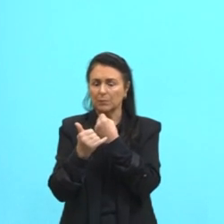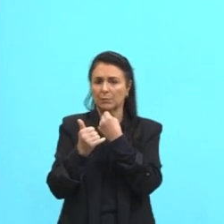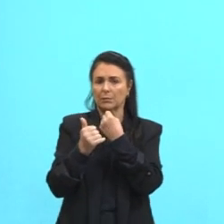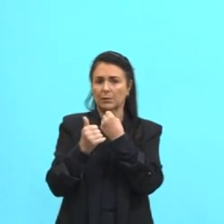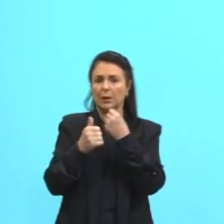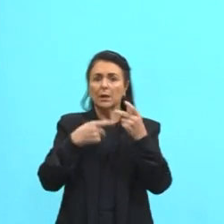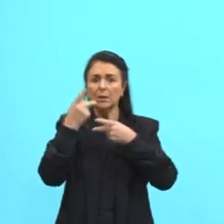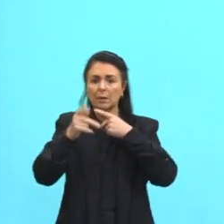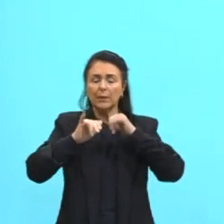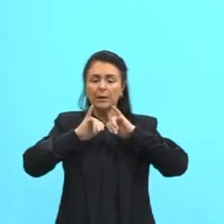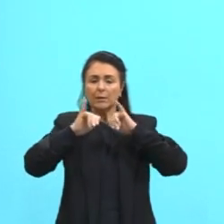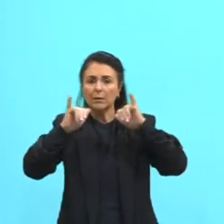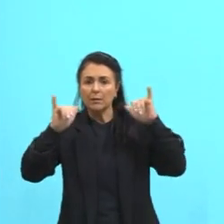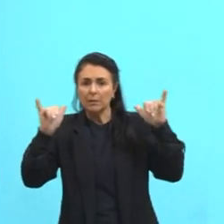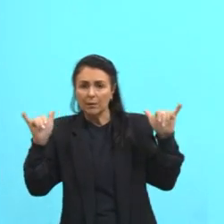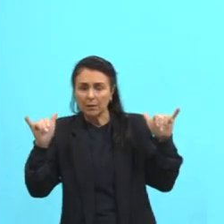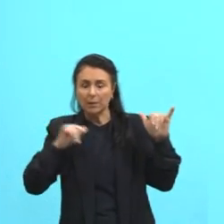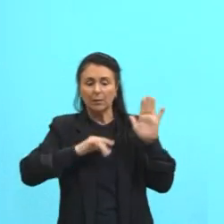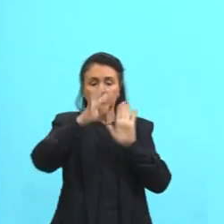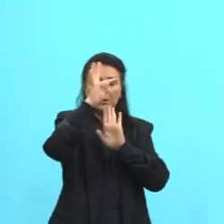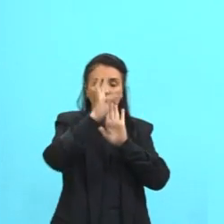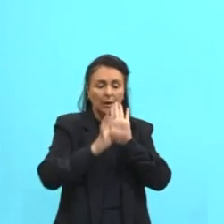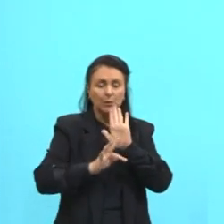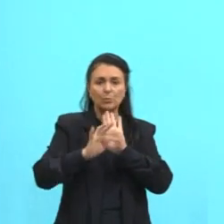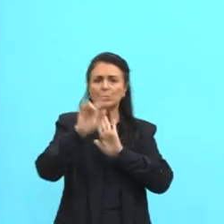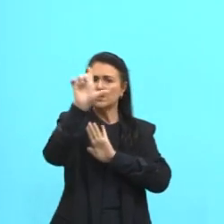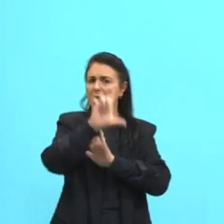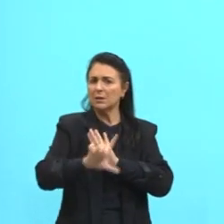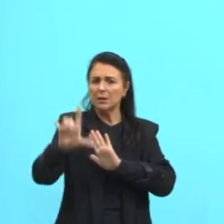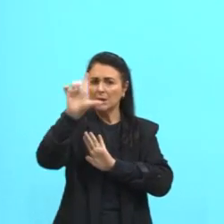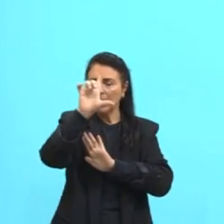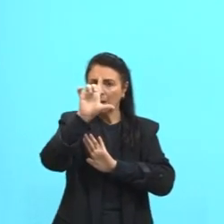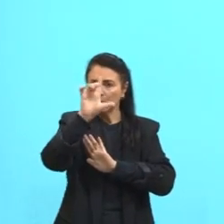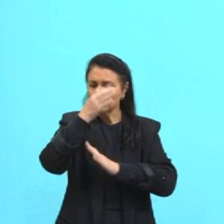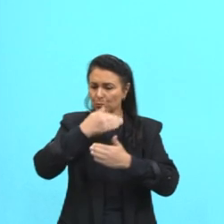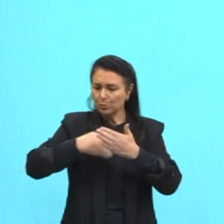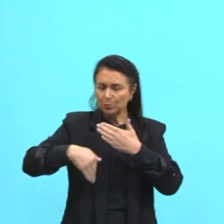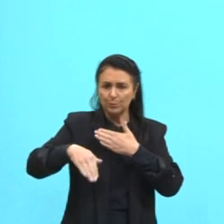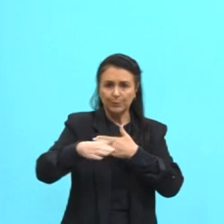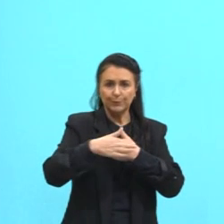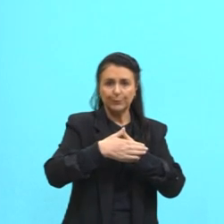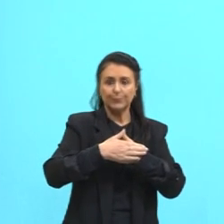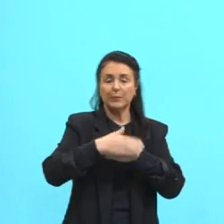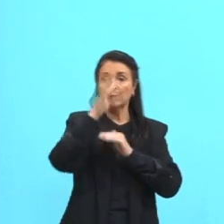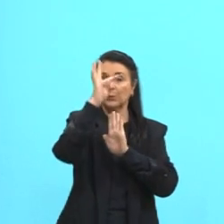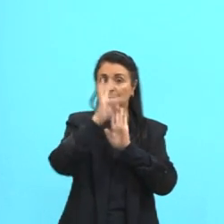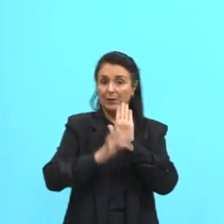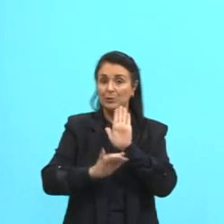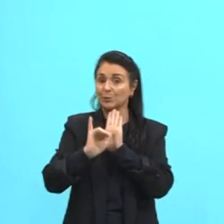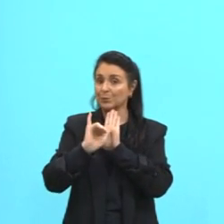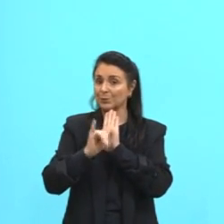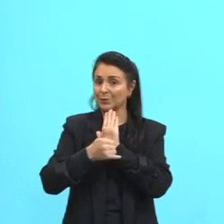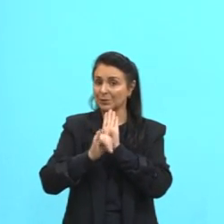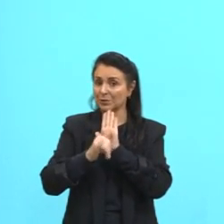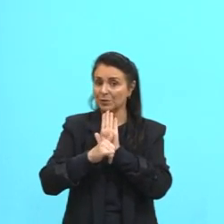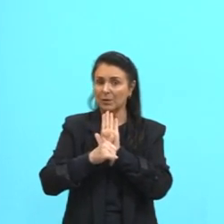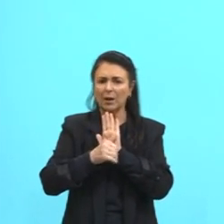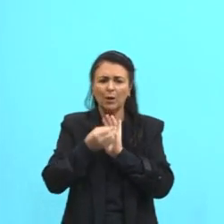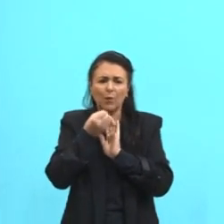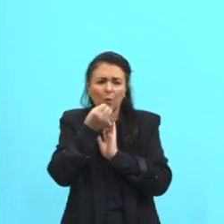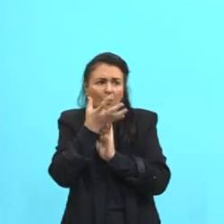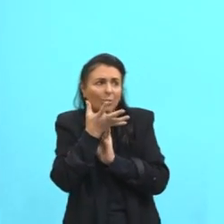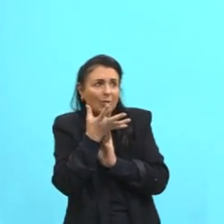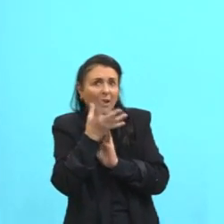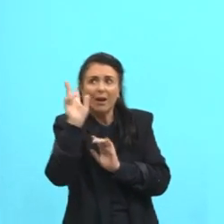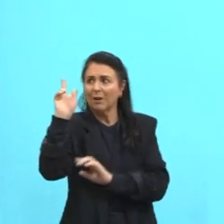infinita que a gente tem de textos literários, por exemplo. O texto narrativo é exatamente esse, contar uma história.